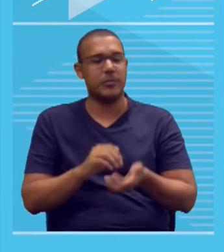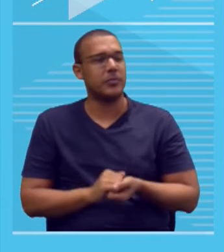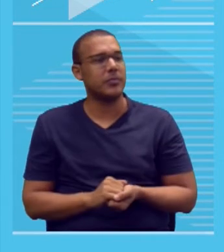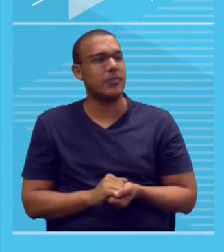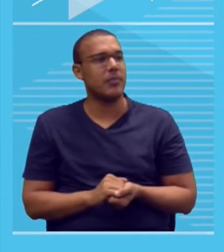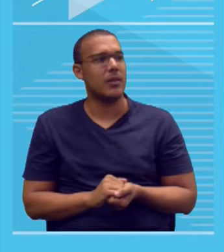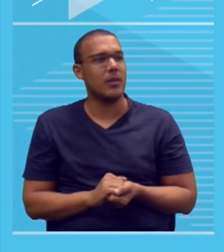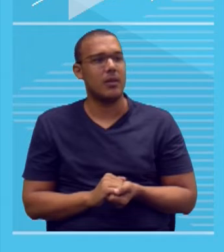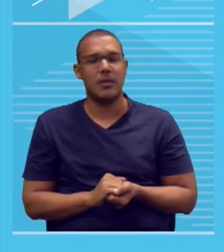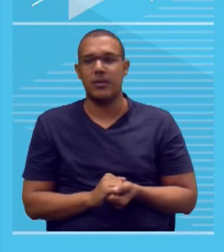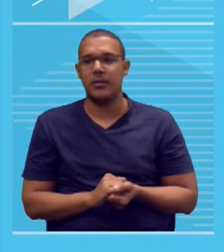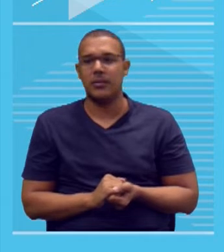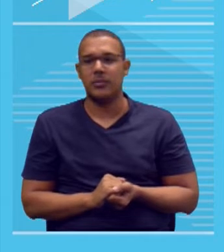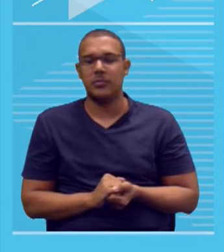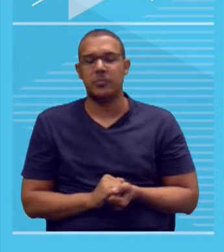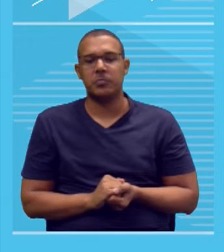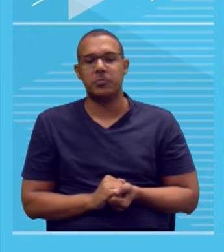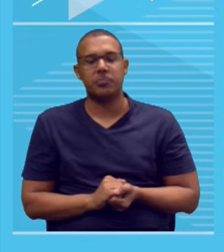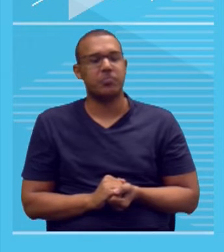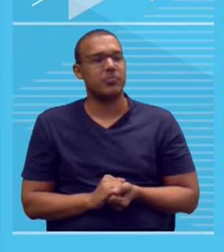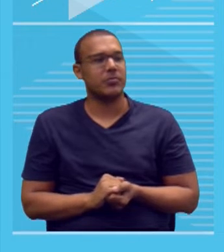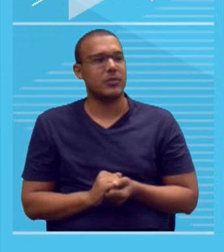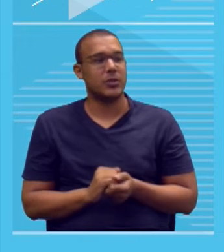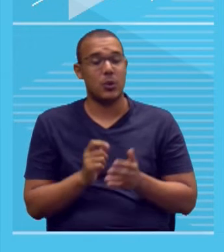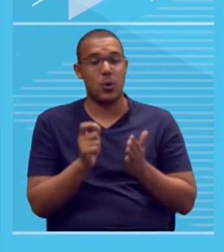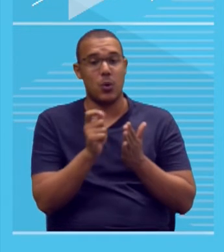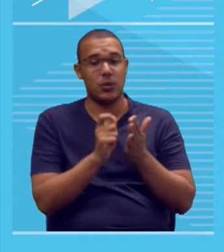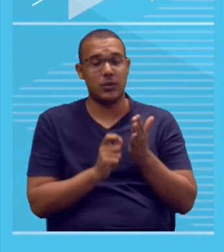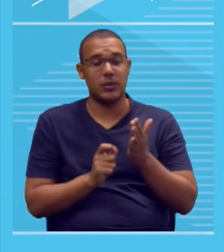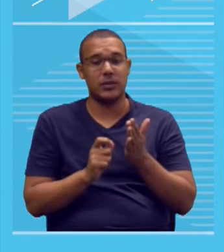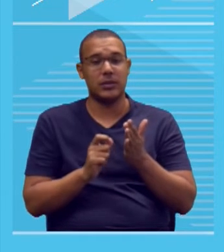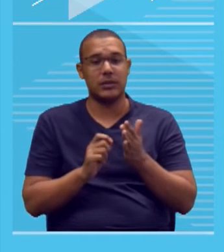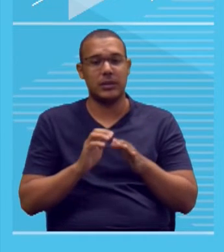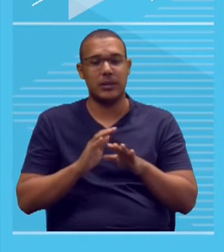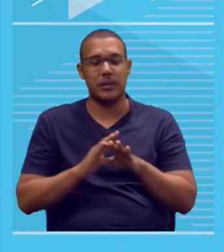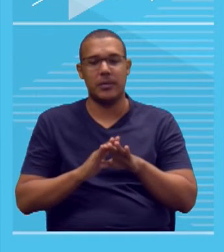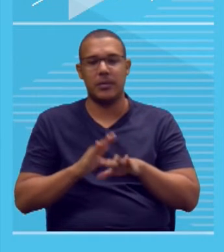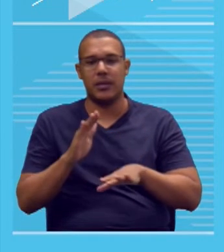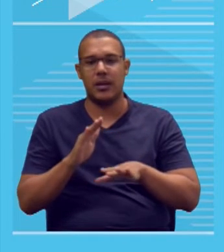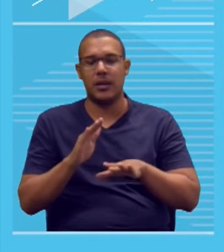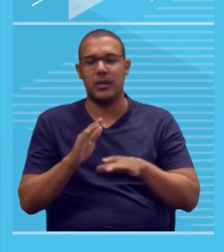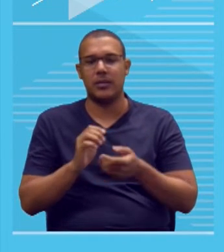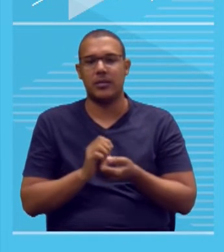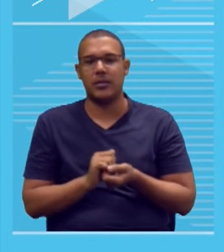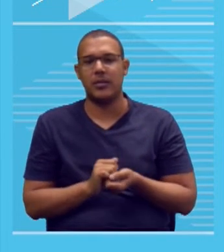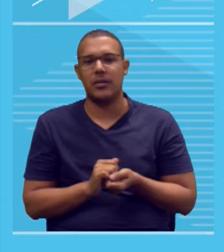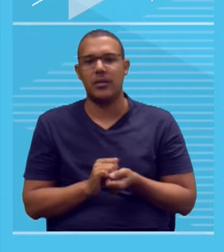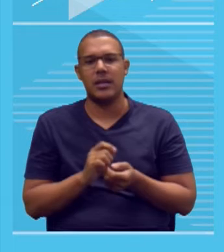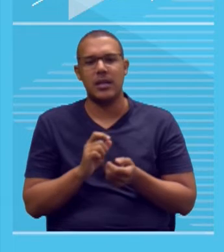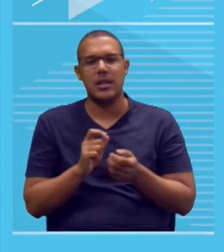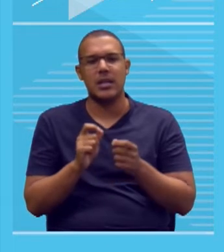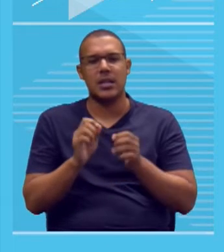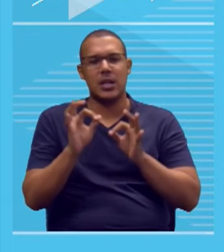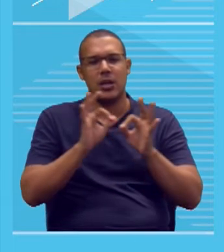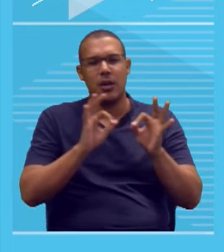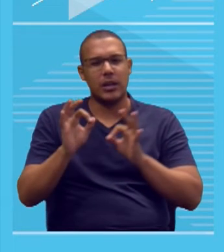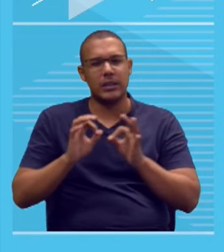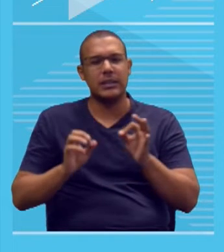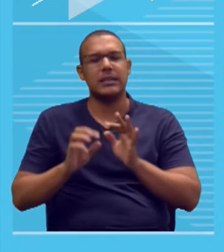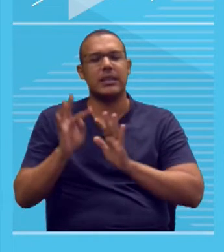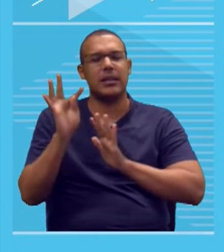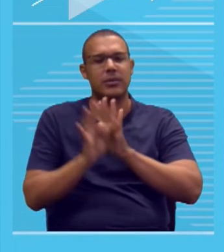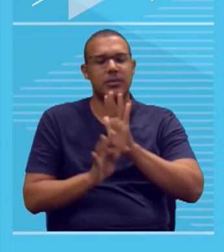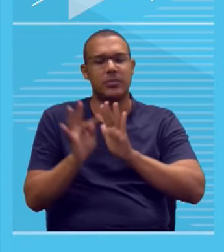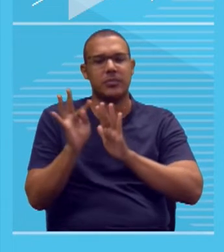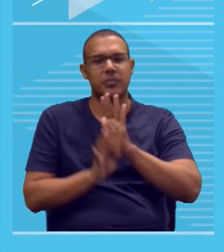Use o rascunho. É no rascunho que você vai ter maiores condições de controlar aquilo que você escreveu. Por exemplo, fazendo